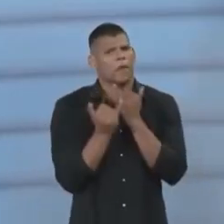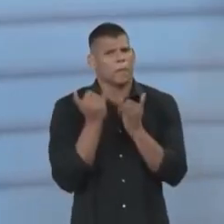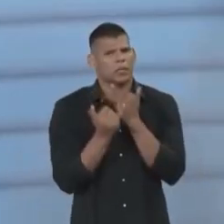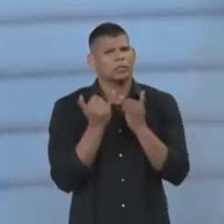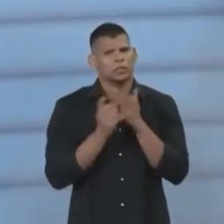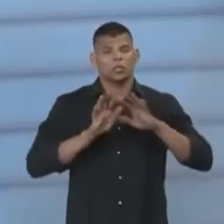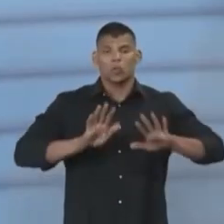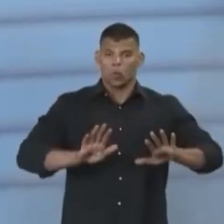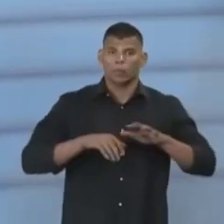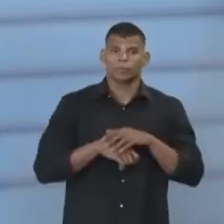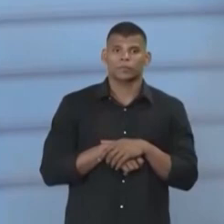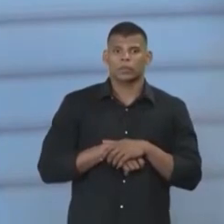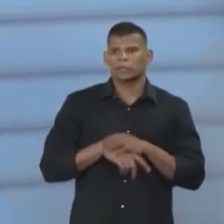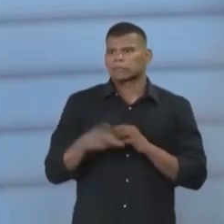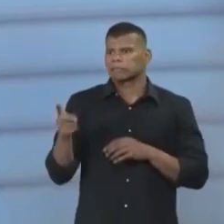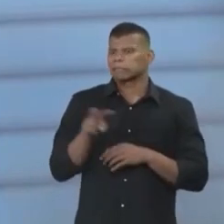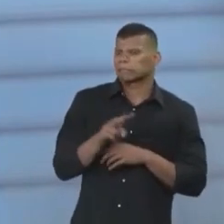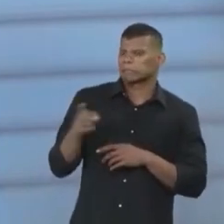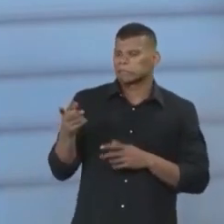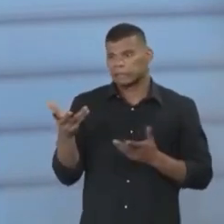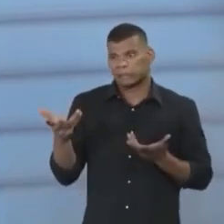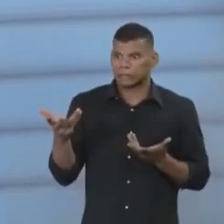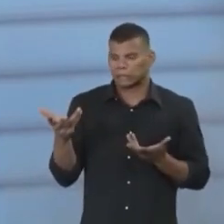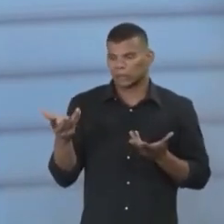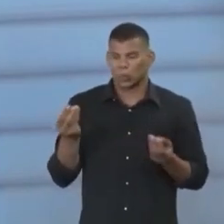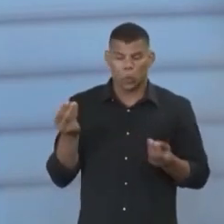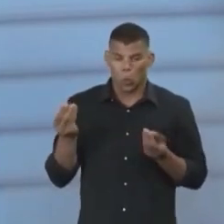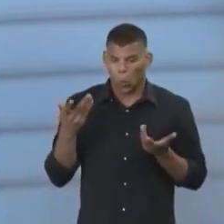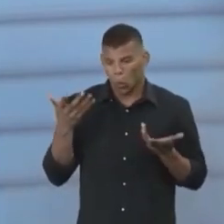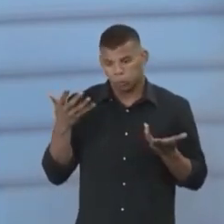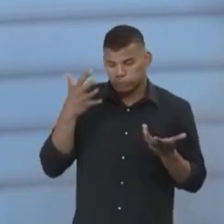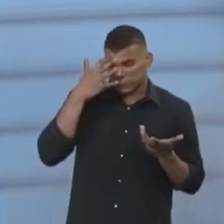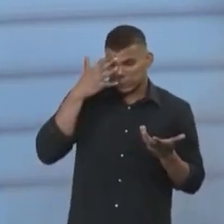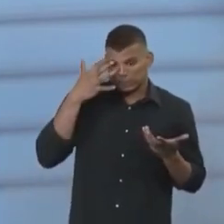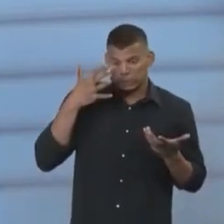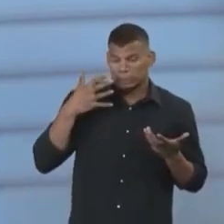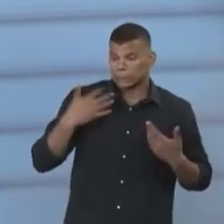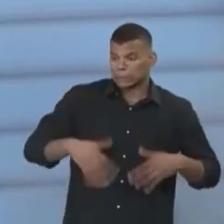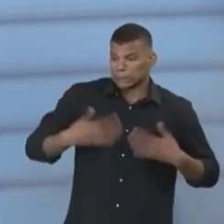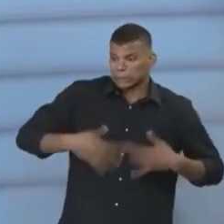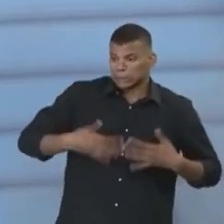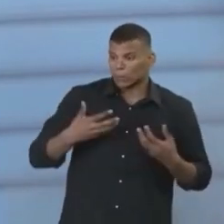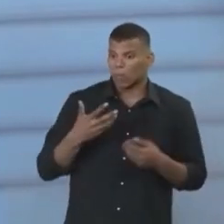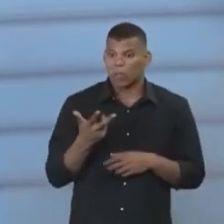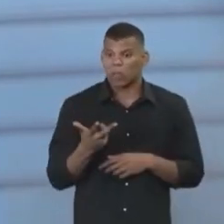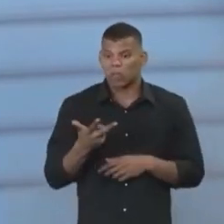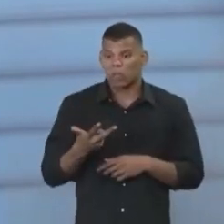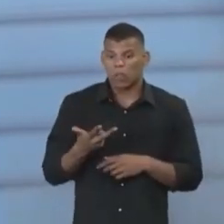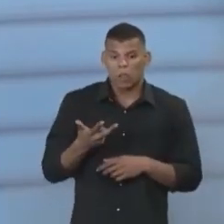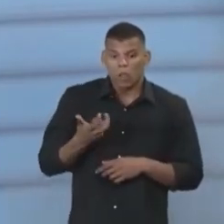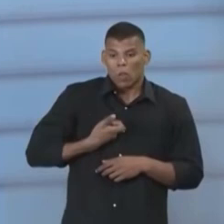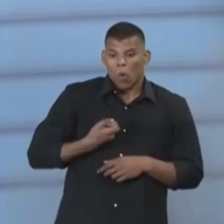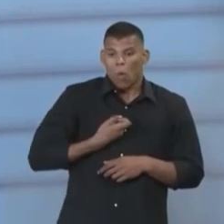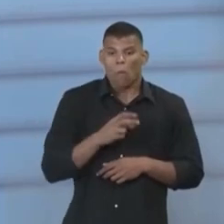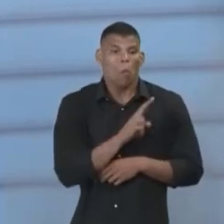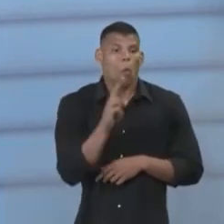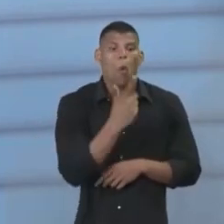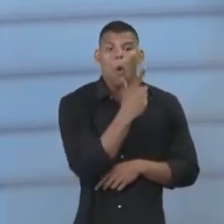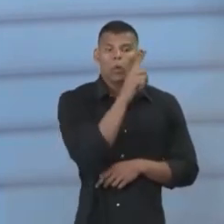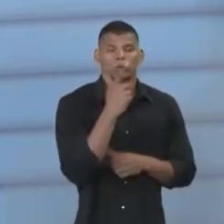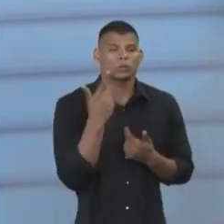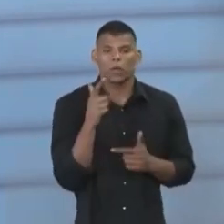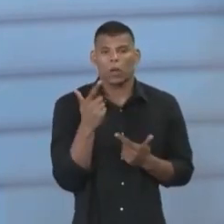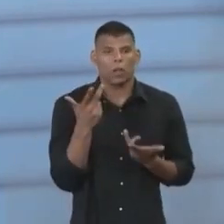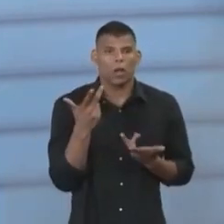Essa questão, nenhum nem outro... Fica o que tal, volta o que já foi, é uma confusão. É bem parecido... Se não aparecer um terceiro nome... Nenhum nem outro é bem